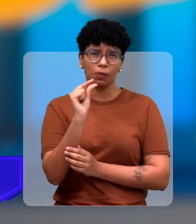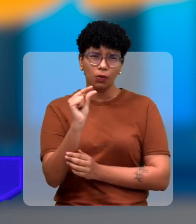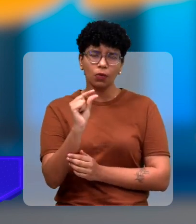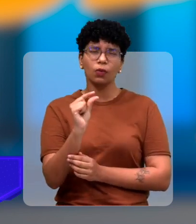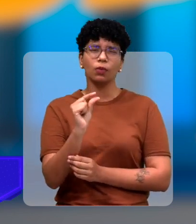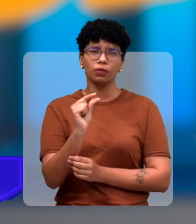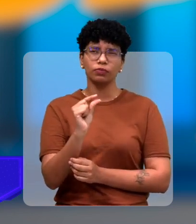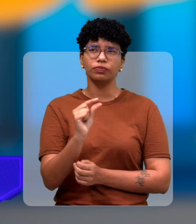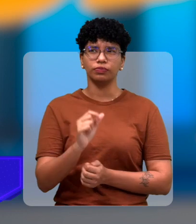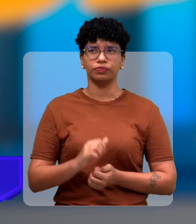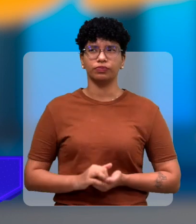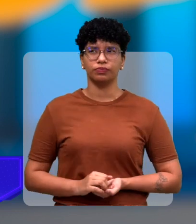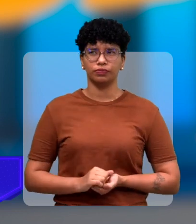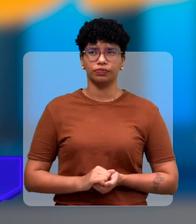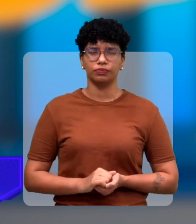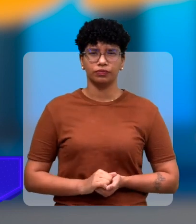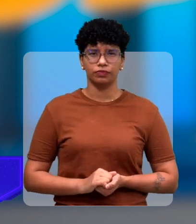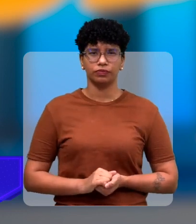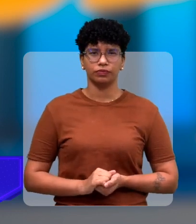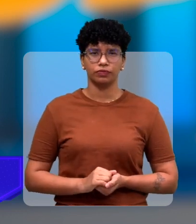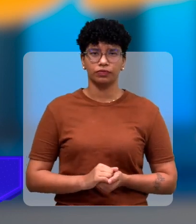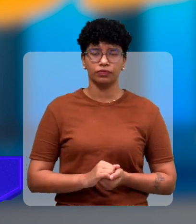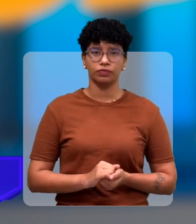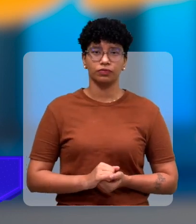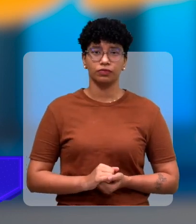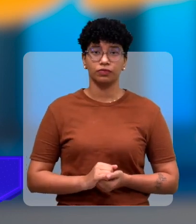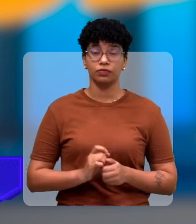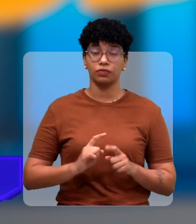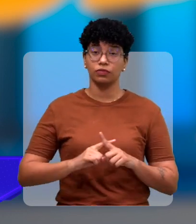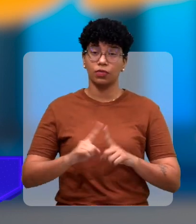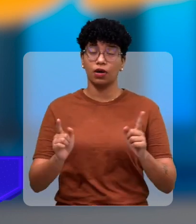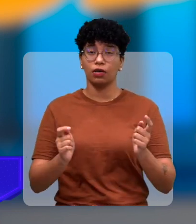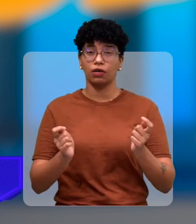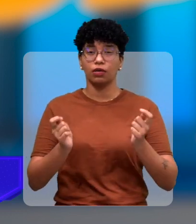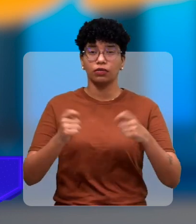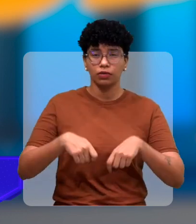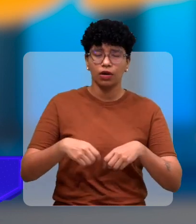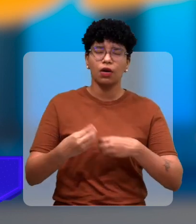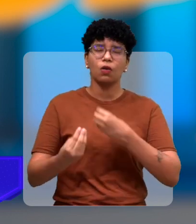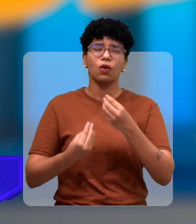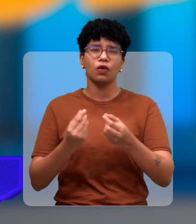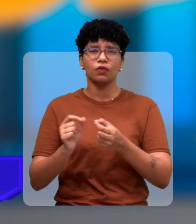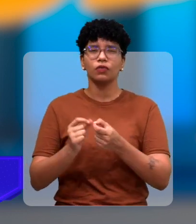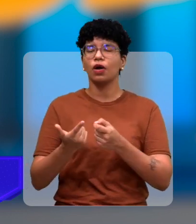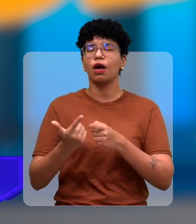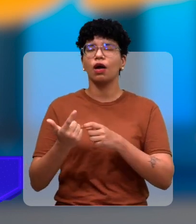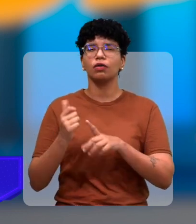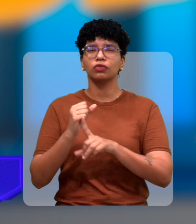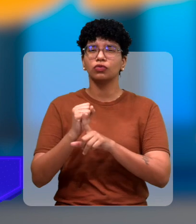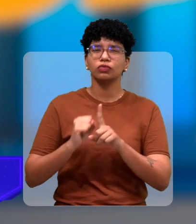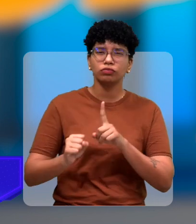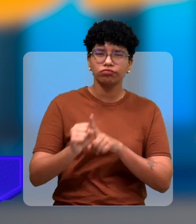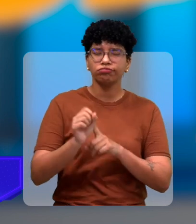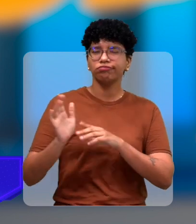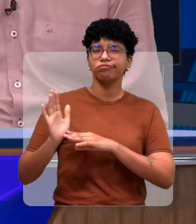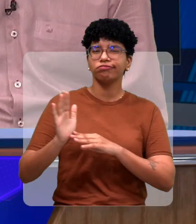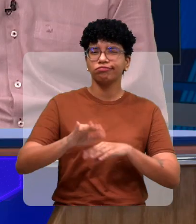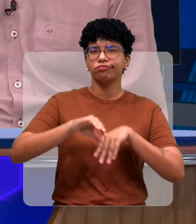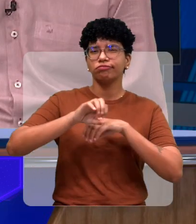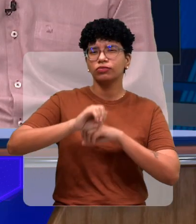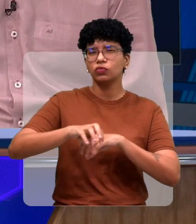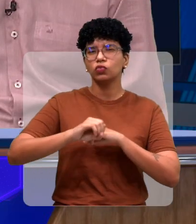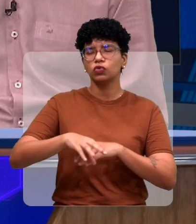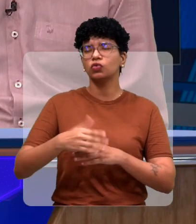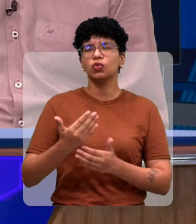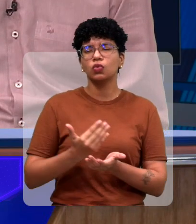são poucos, entendeu? São poucos. Mas a gente vai fazendo, às vezes até o que não pode. E a assistência à educação vai